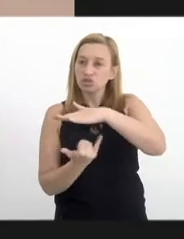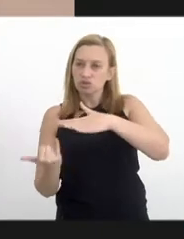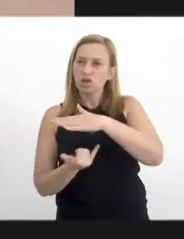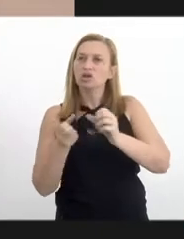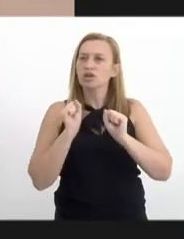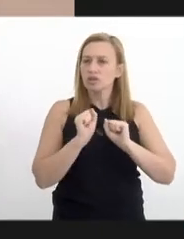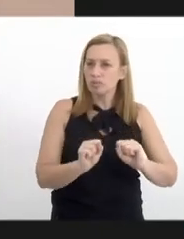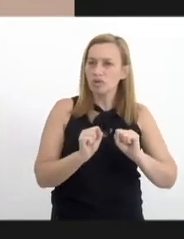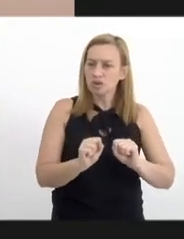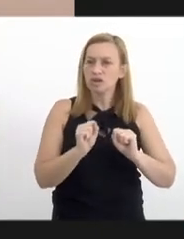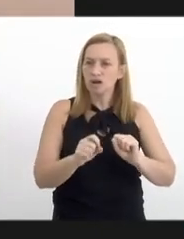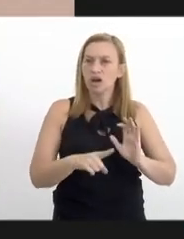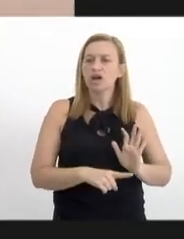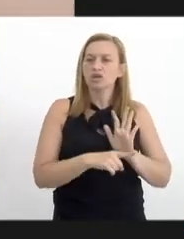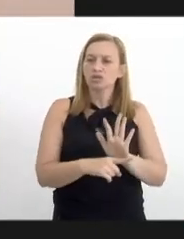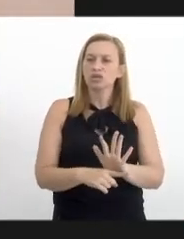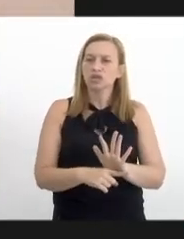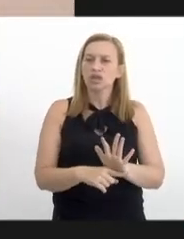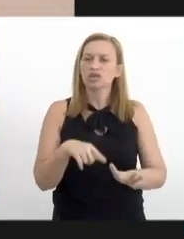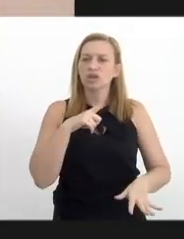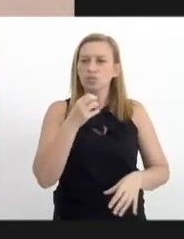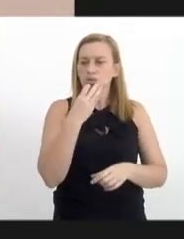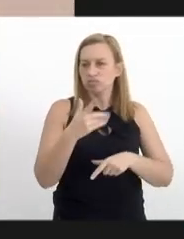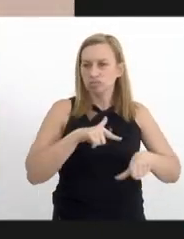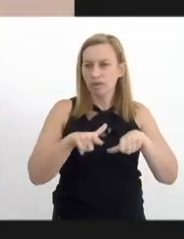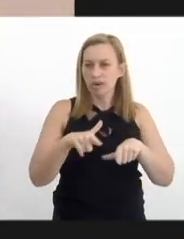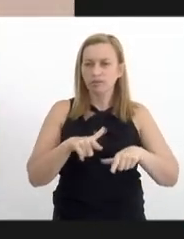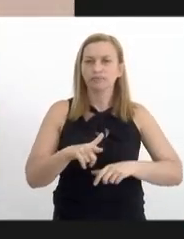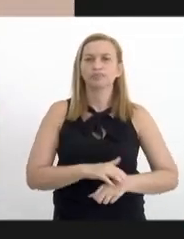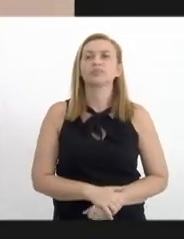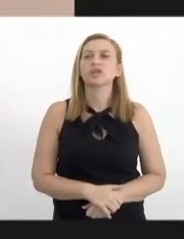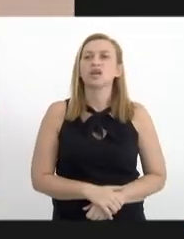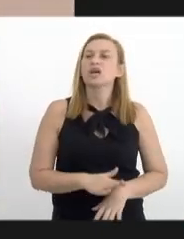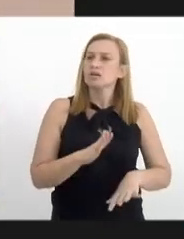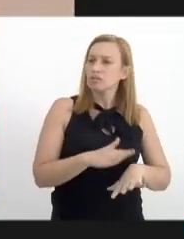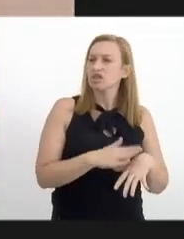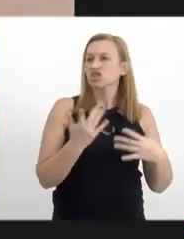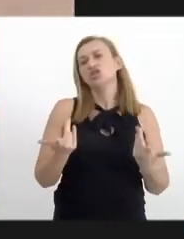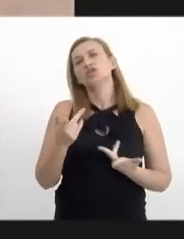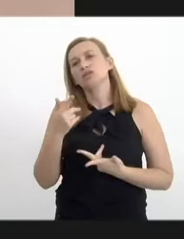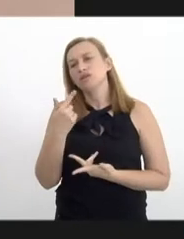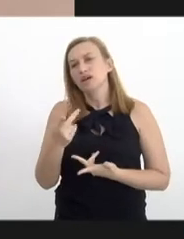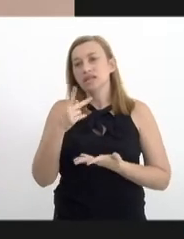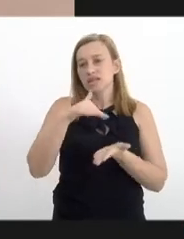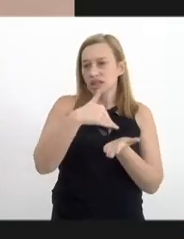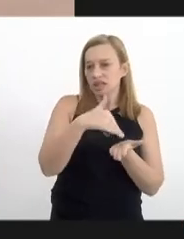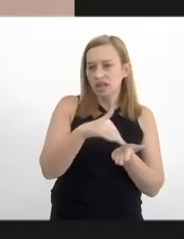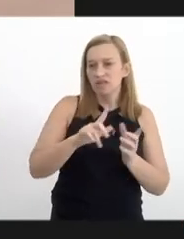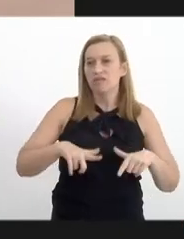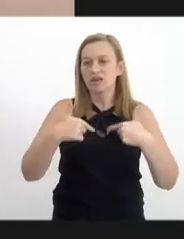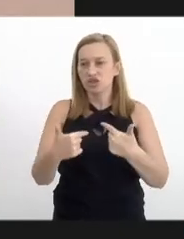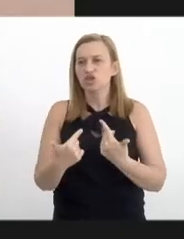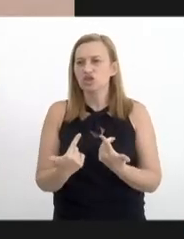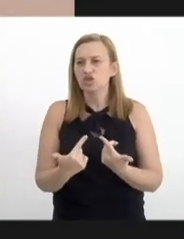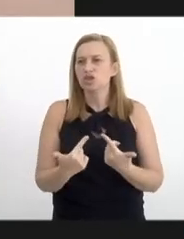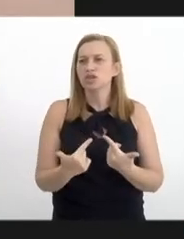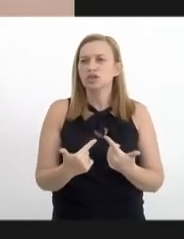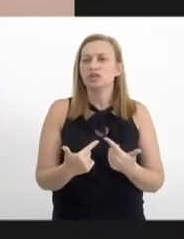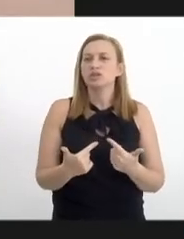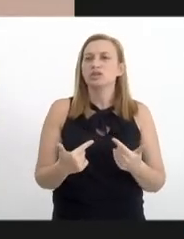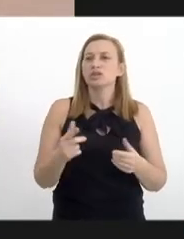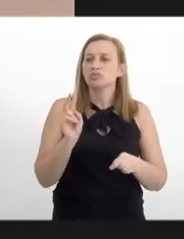possam prestar um bom trabalho. No mais, a gente vem, a Secretaria ela vem atuando nesses destes de